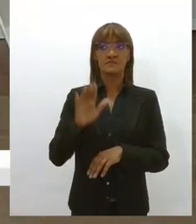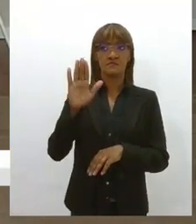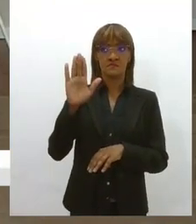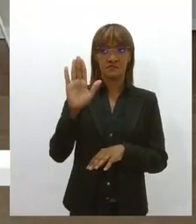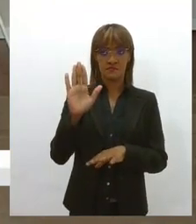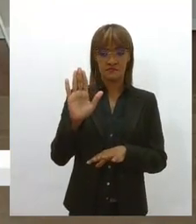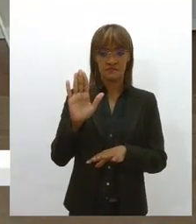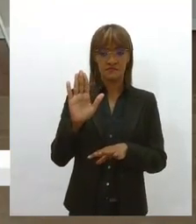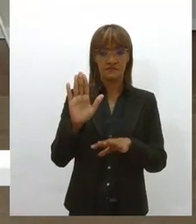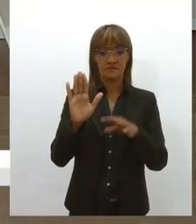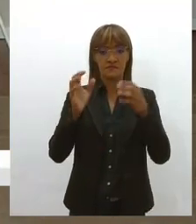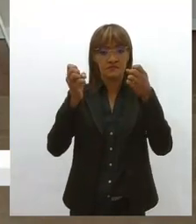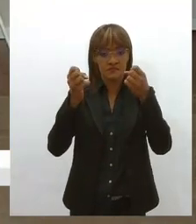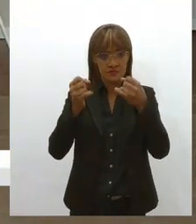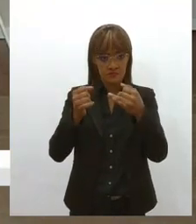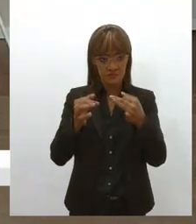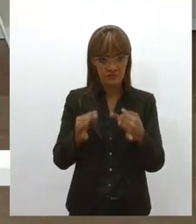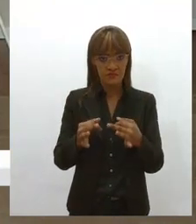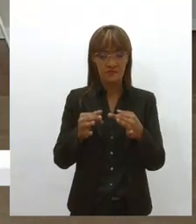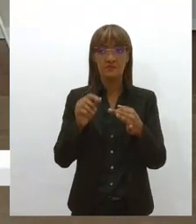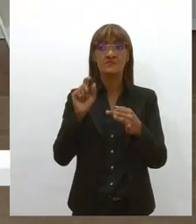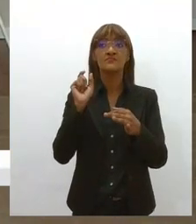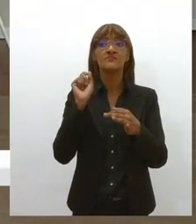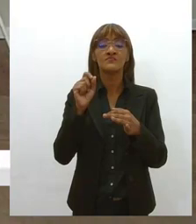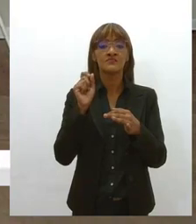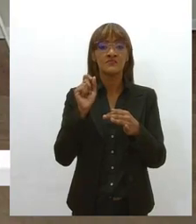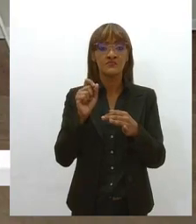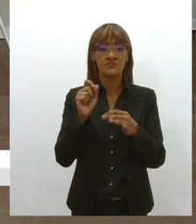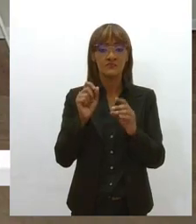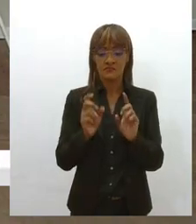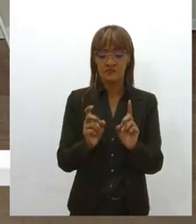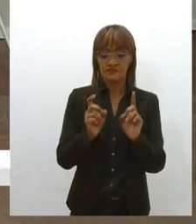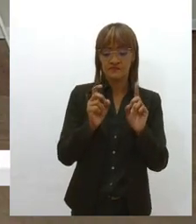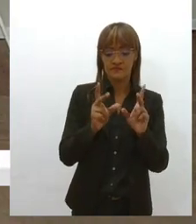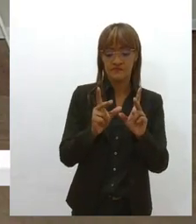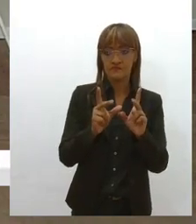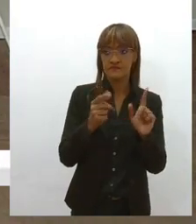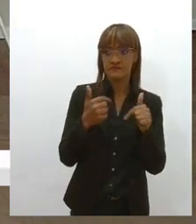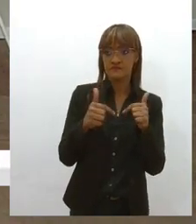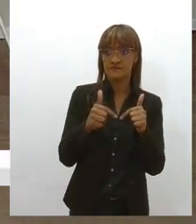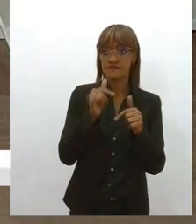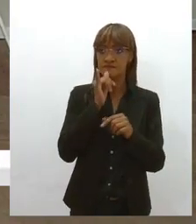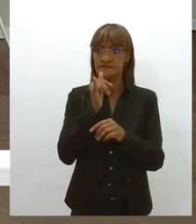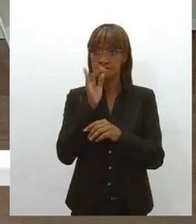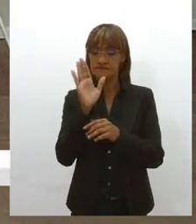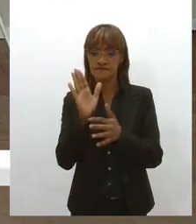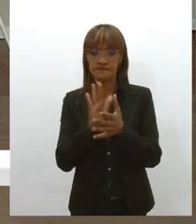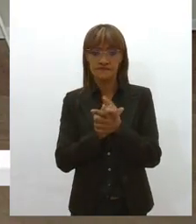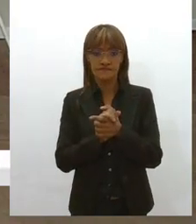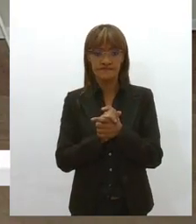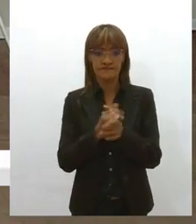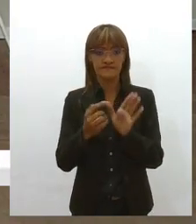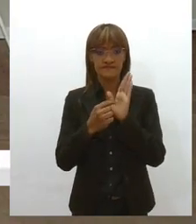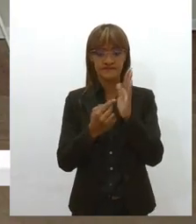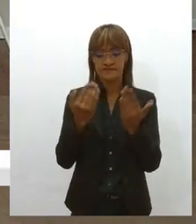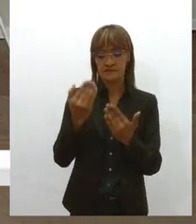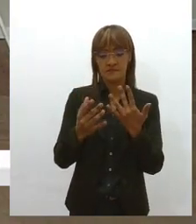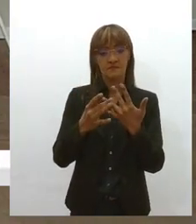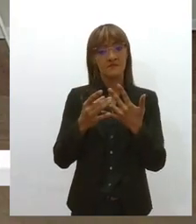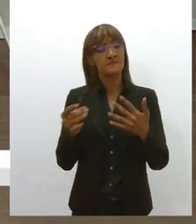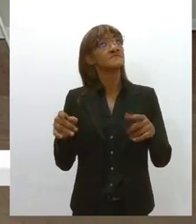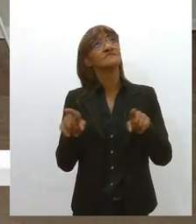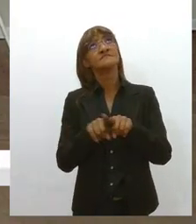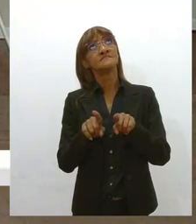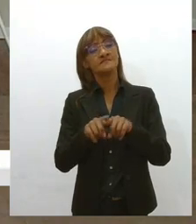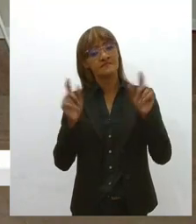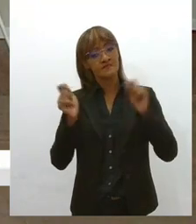um pouquinho, né, o que é essa precarização, você acabou de dar um exemplo, né, em relação à licitação, se você puder